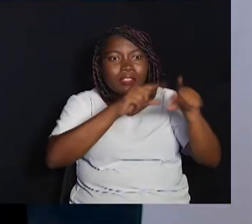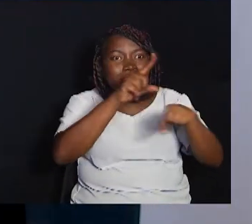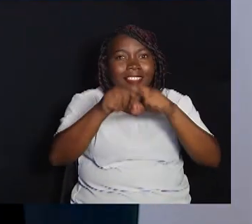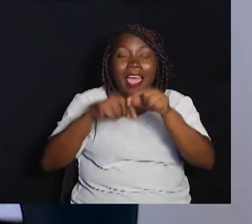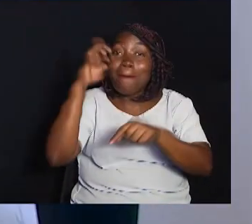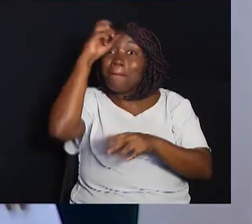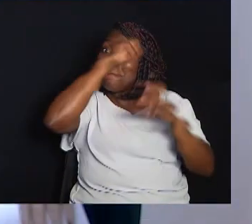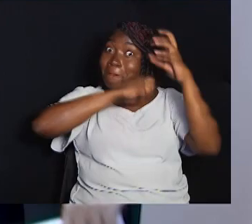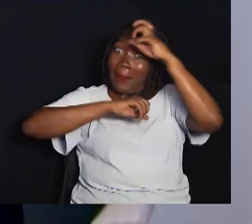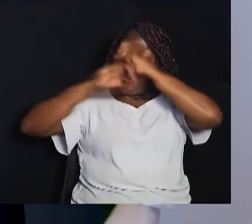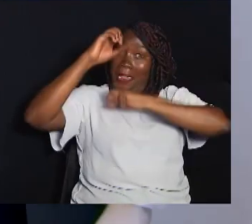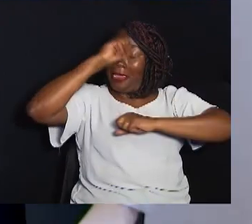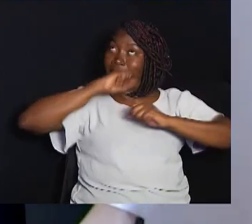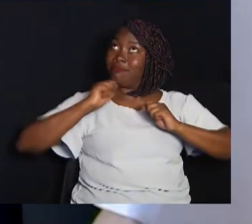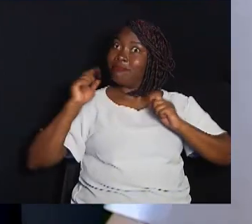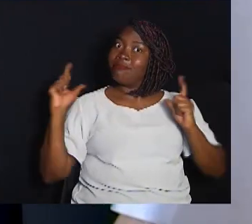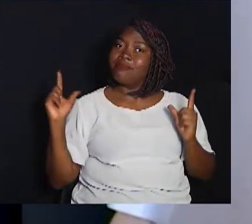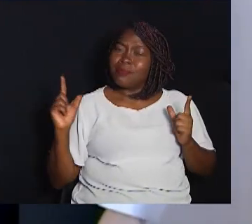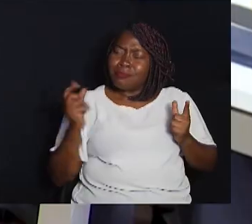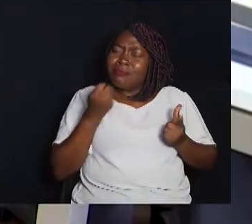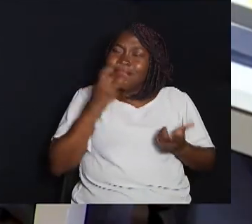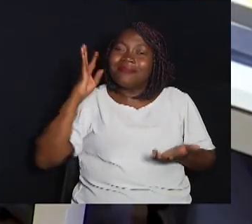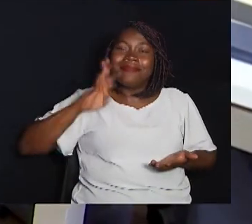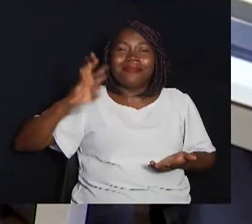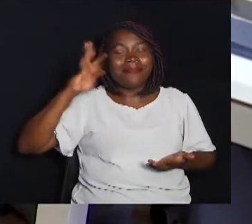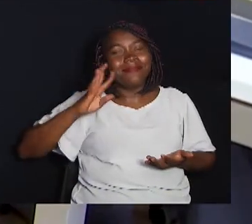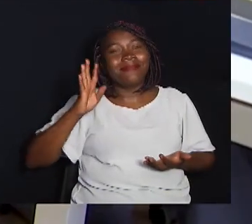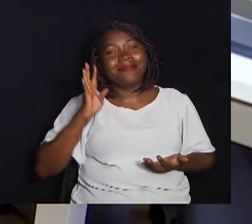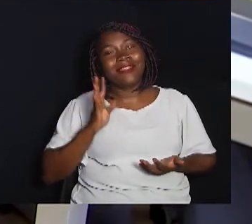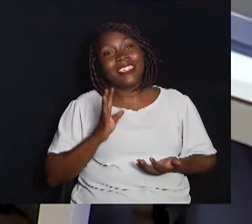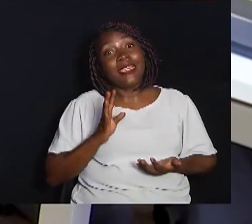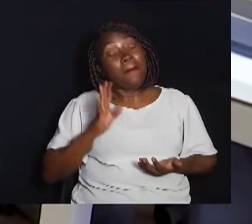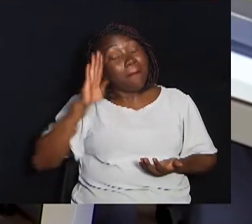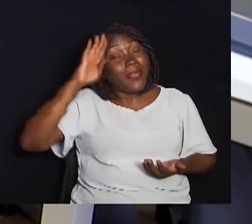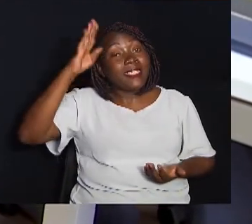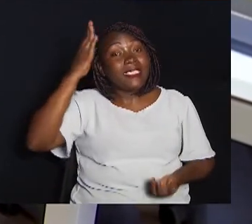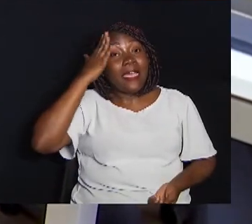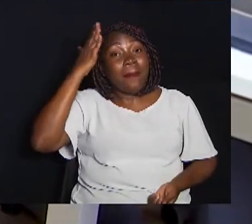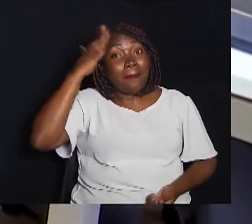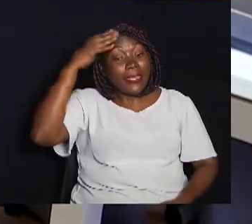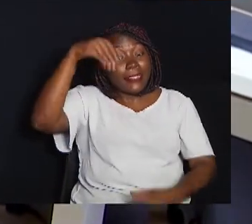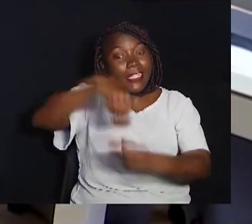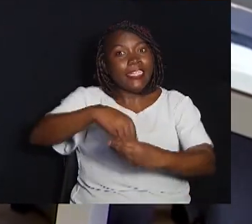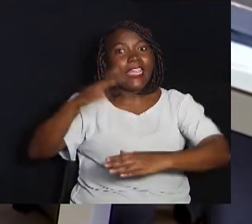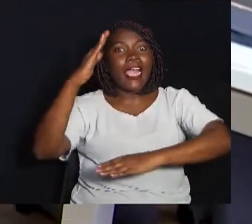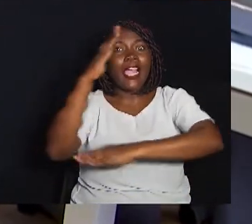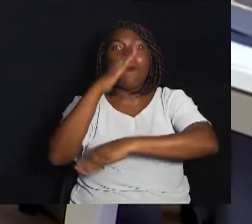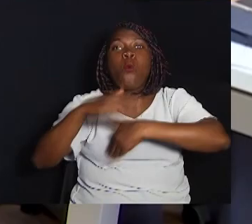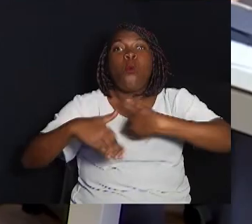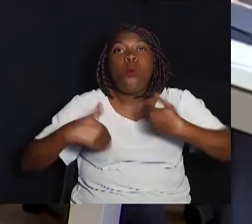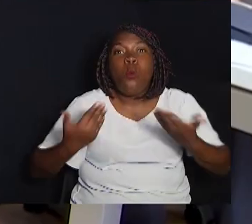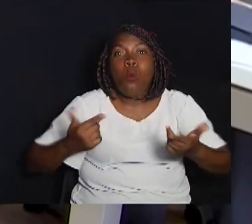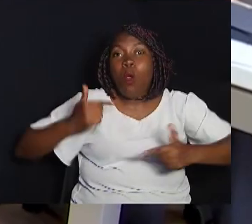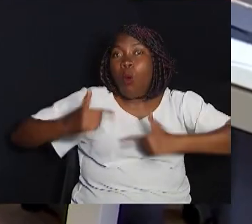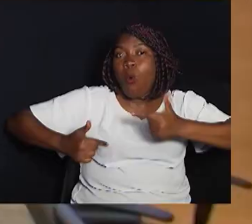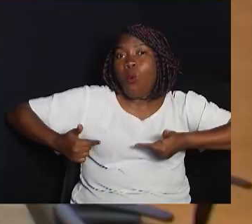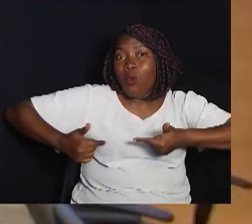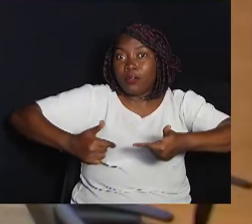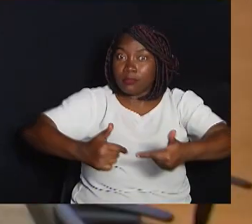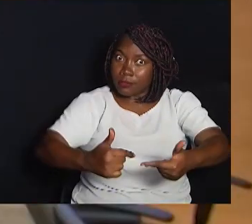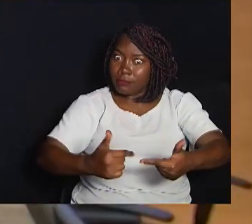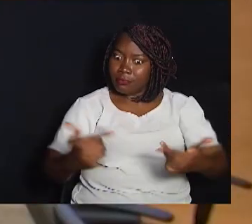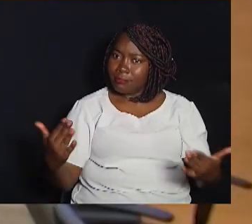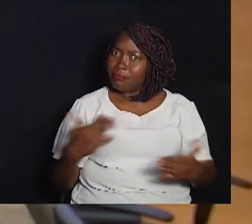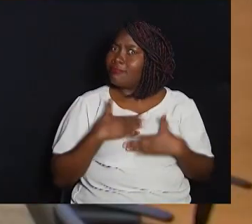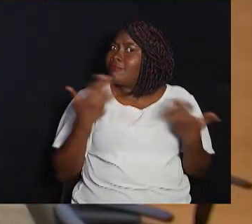oportunidades também Então foi bem legal, bem bacana e principalmente saber dentro da Câmara qual é a atuação Que é uma realmente bem visitada para